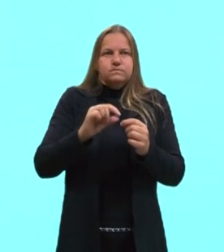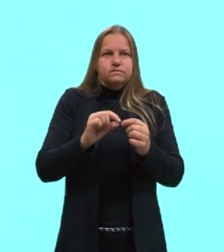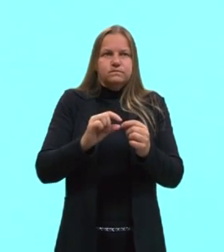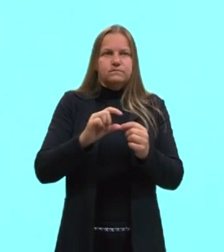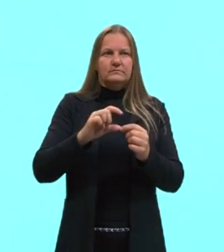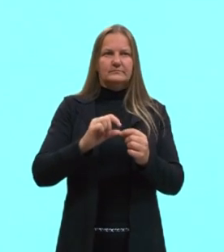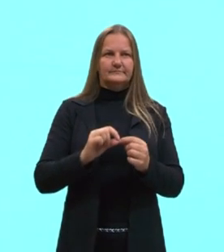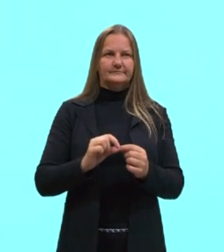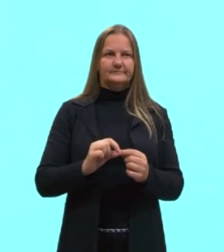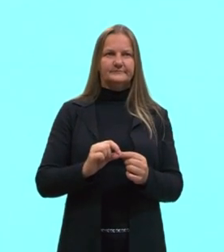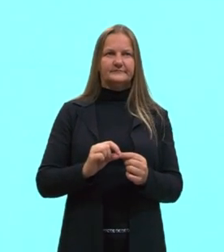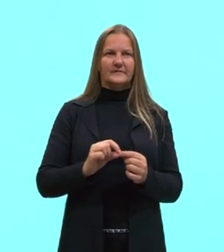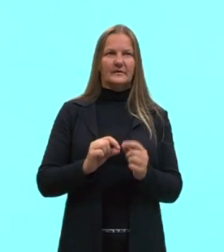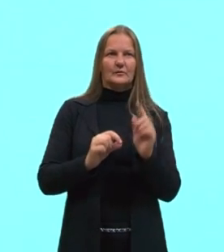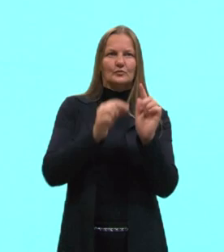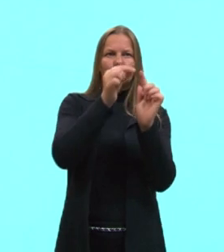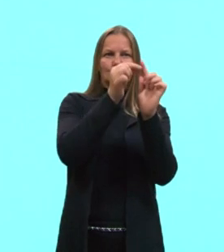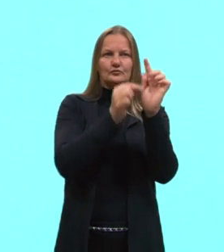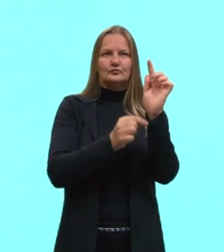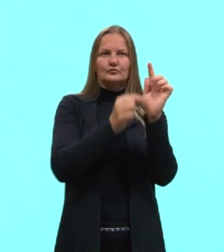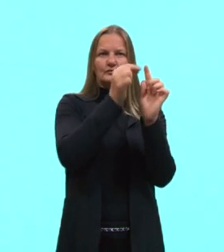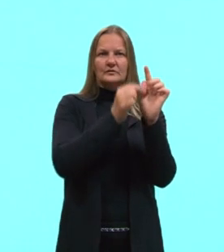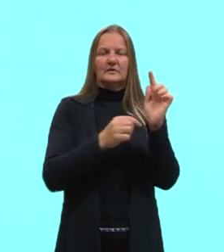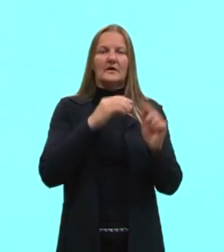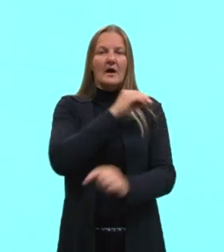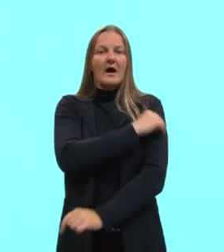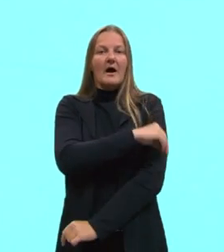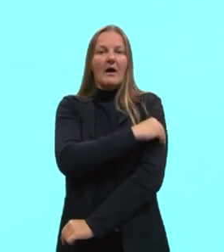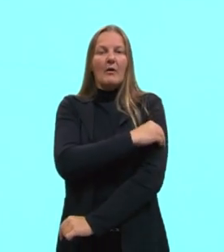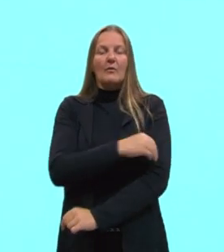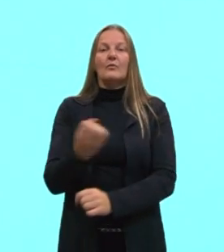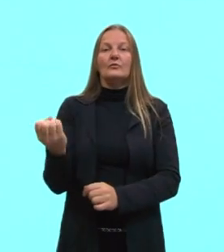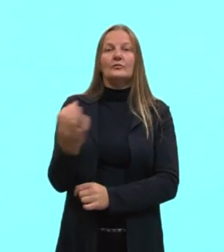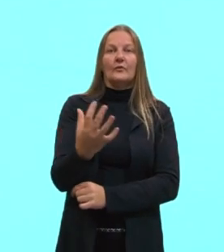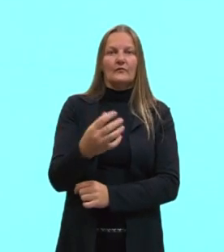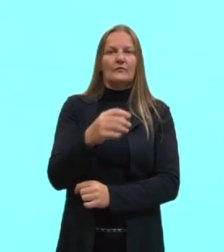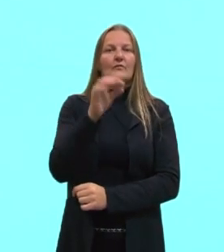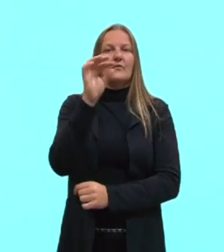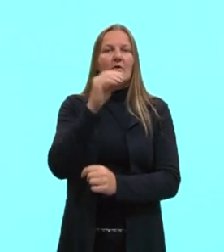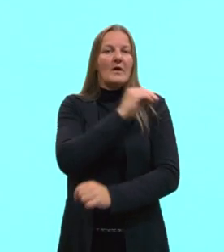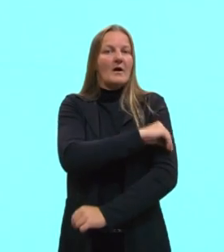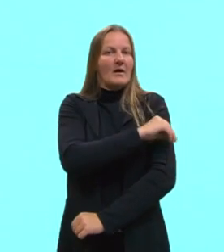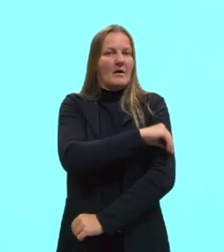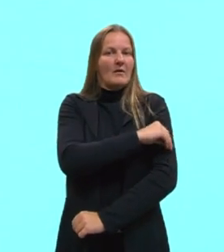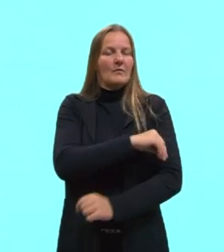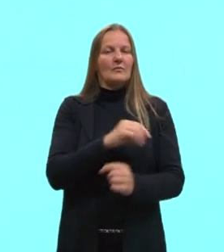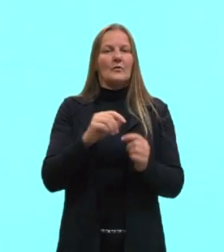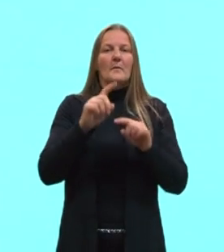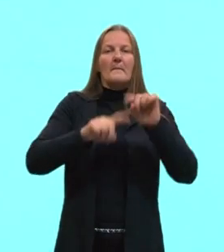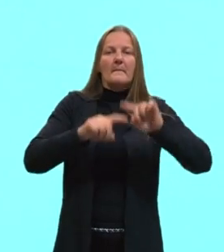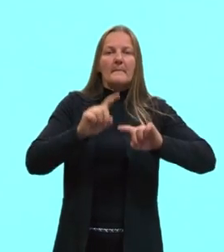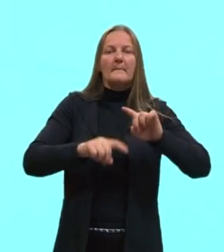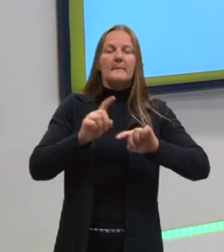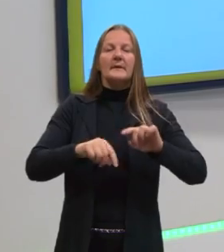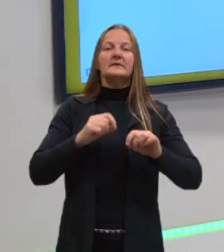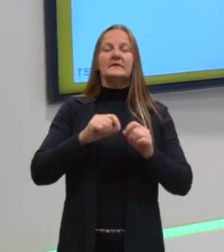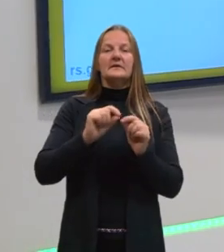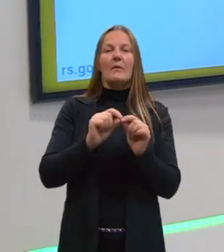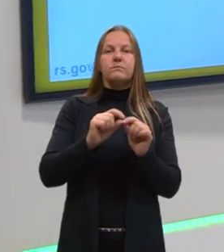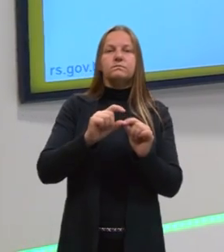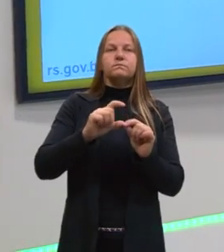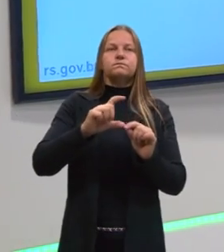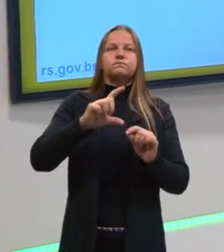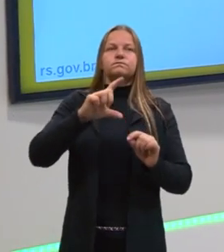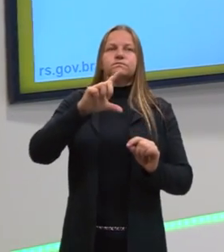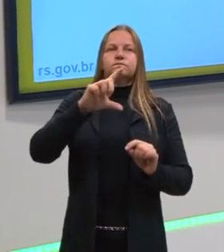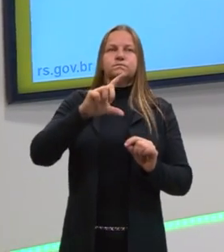do mercúrio. Ou do álcool, que é o mais recente que a gente usa também. Então, esses dois materiais, de uma certa forma, eles aumentam